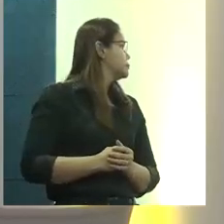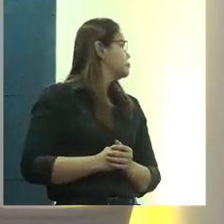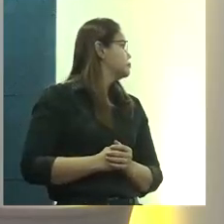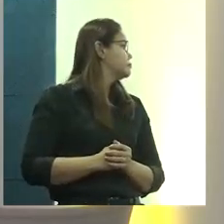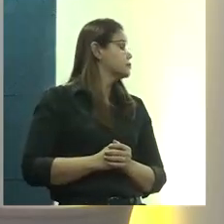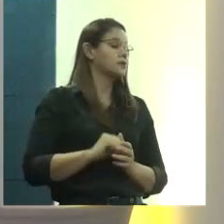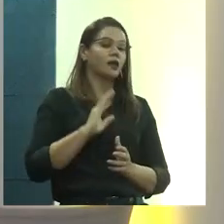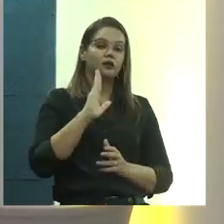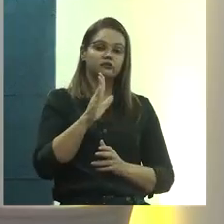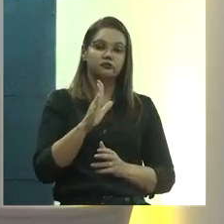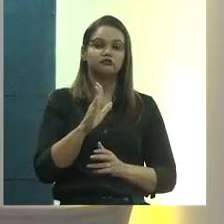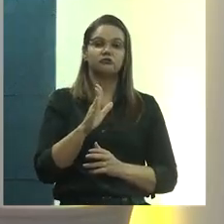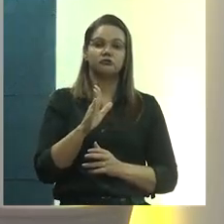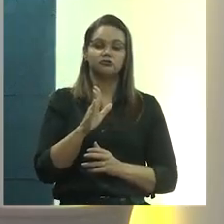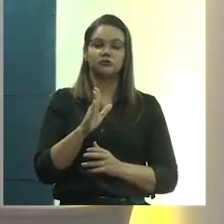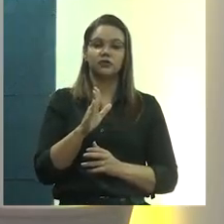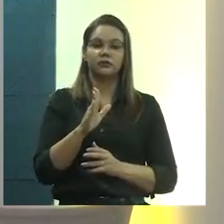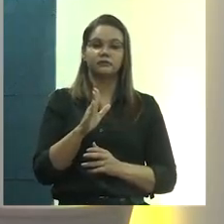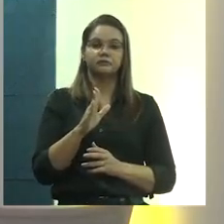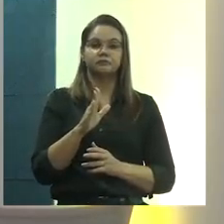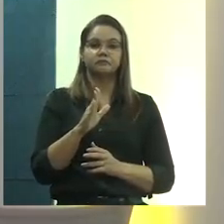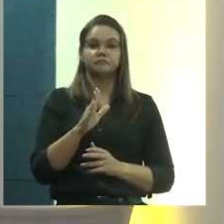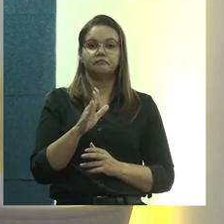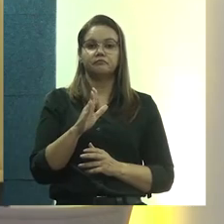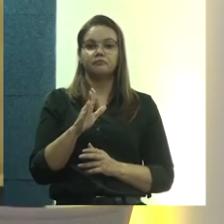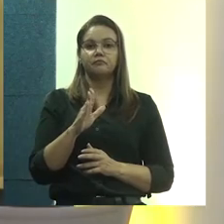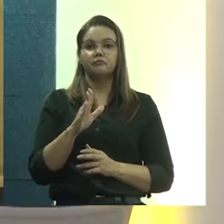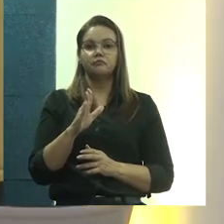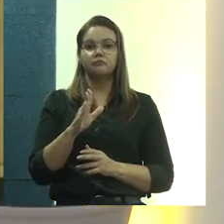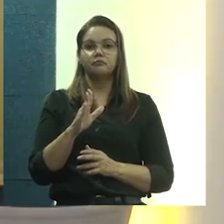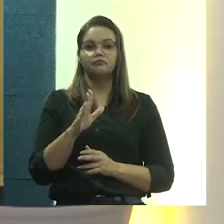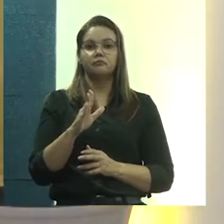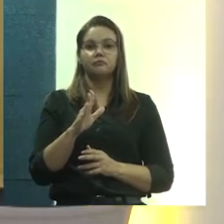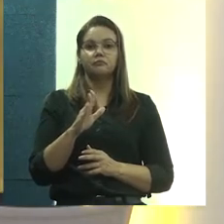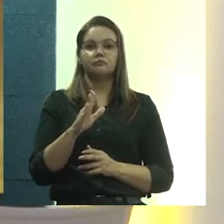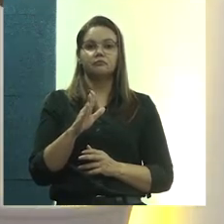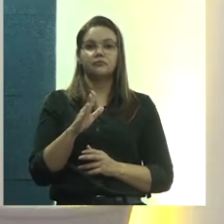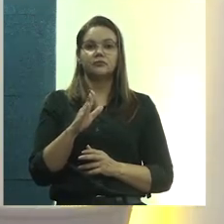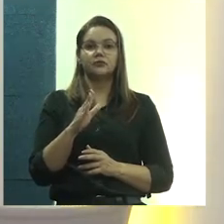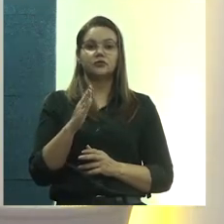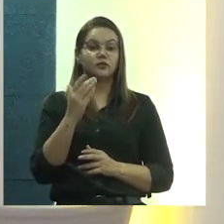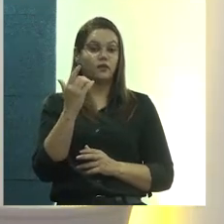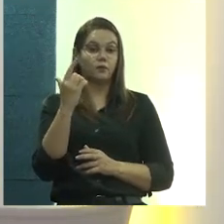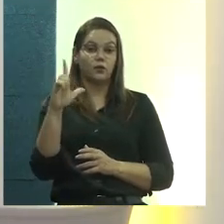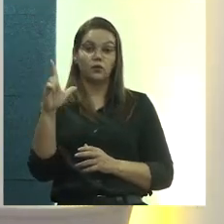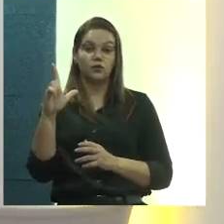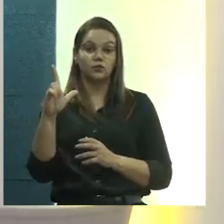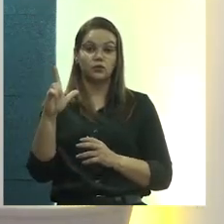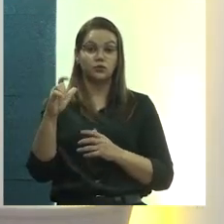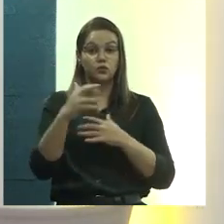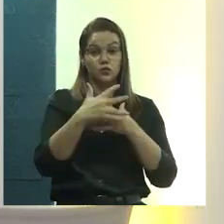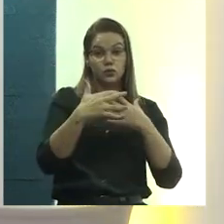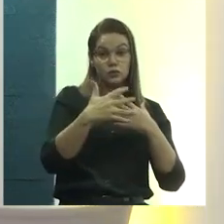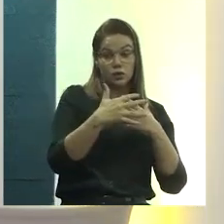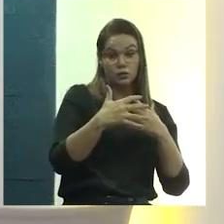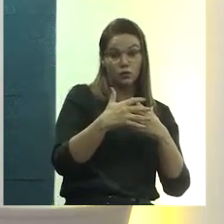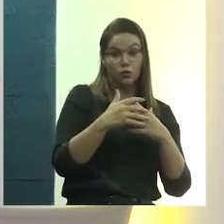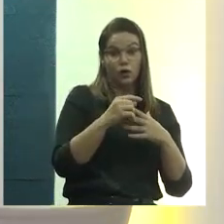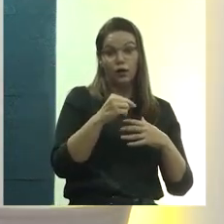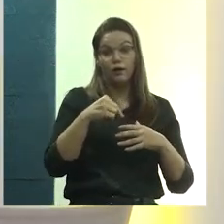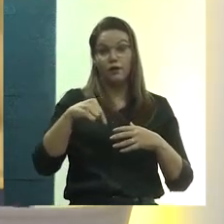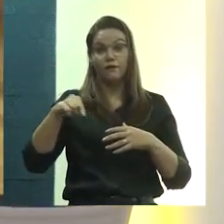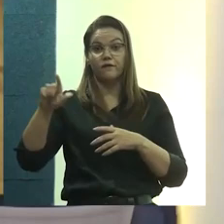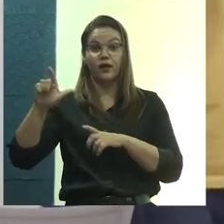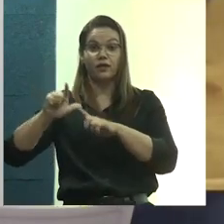Aí a gente já entra num... já sai, quero dizer, do centro histórico também. e